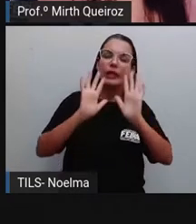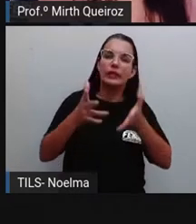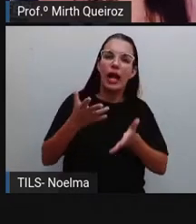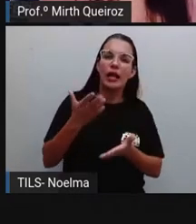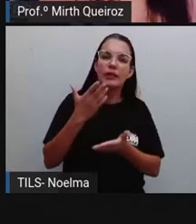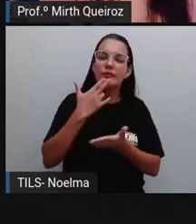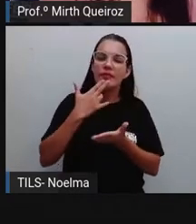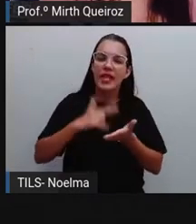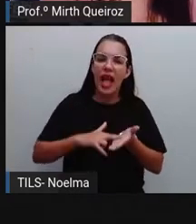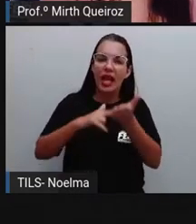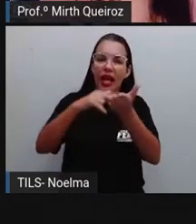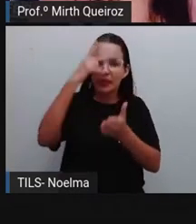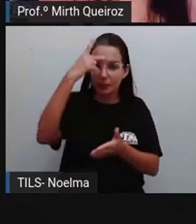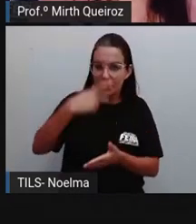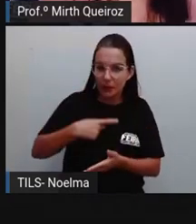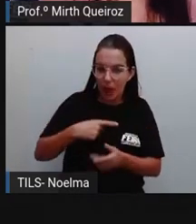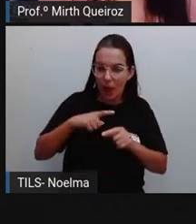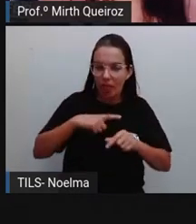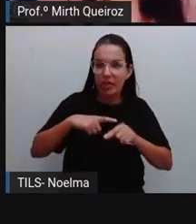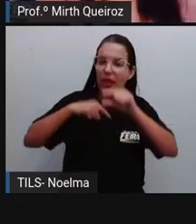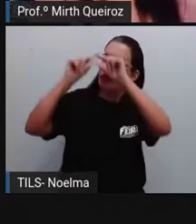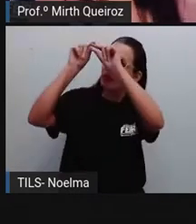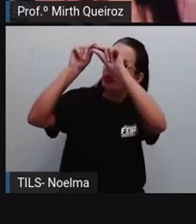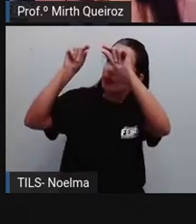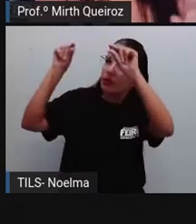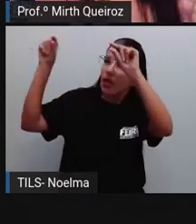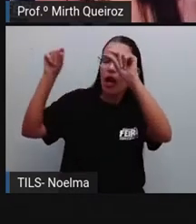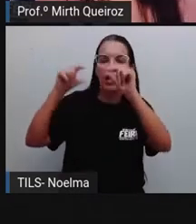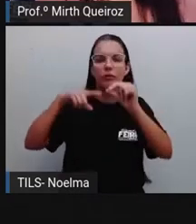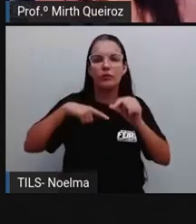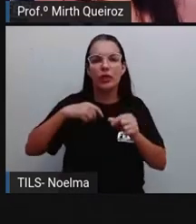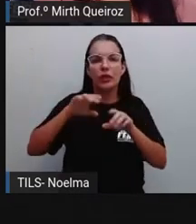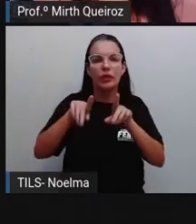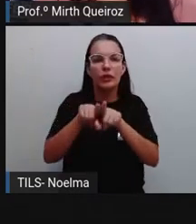as cartas pessoais, os oficiais, né?